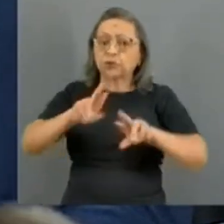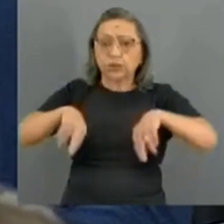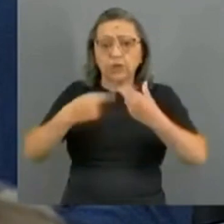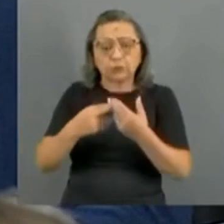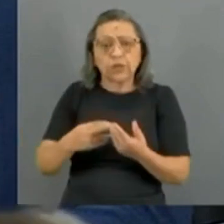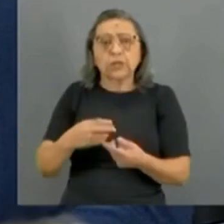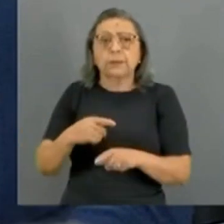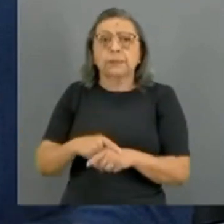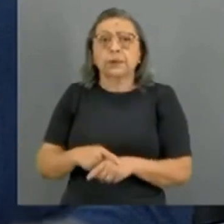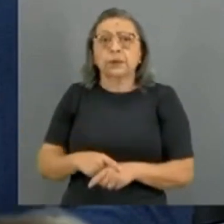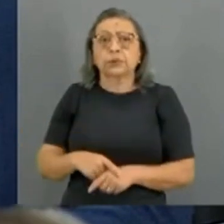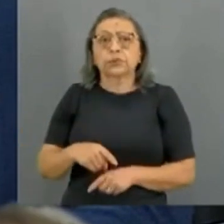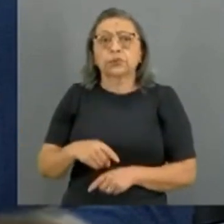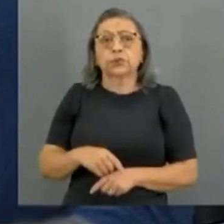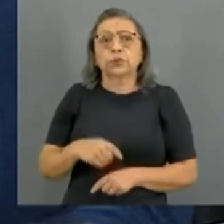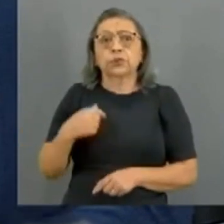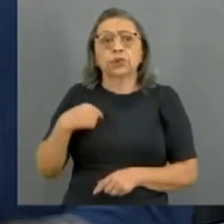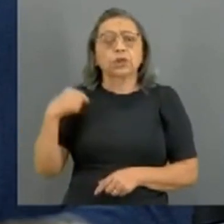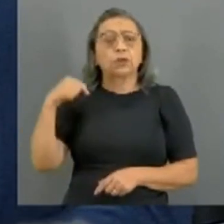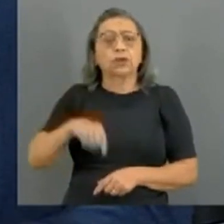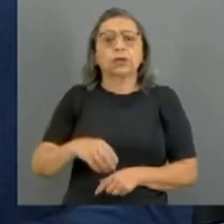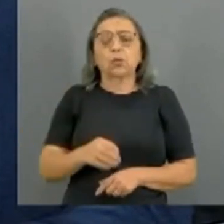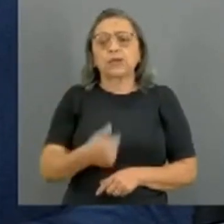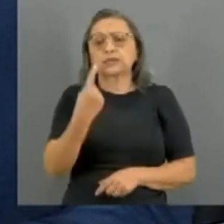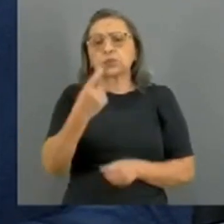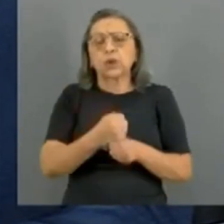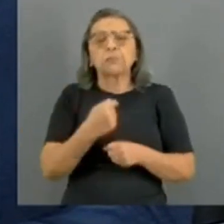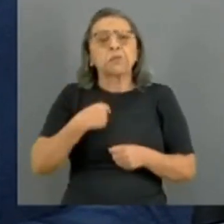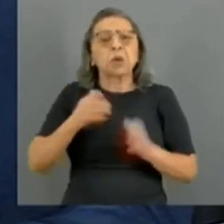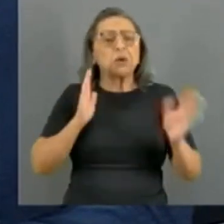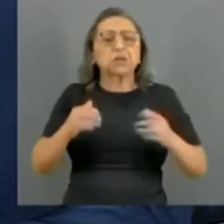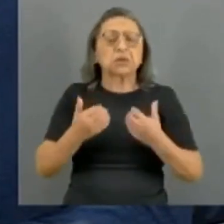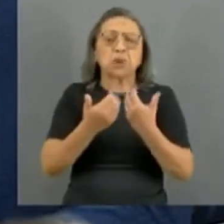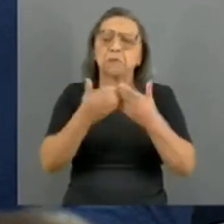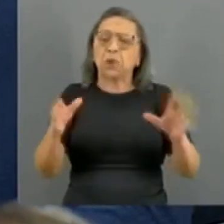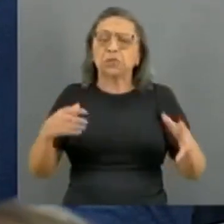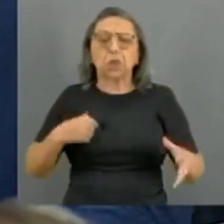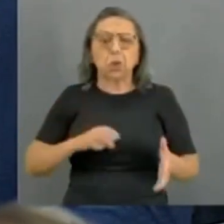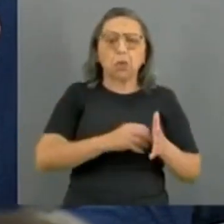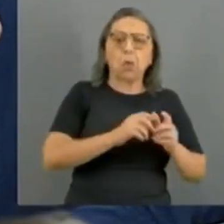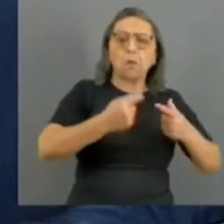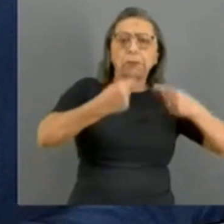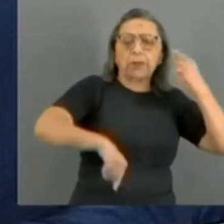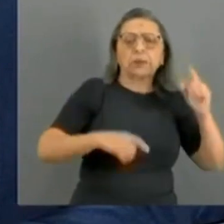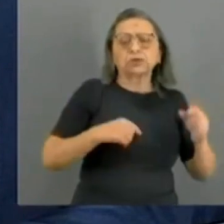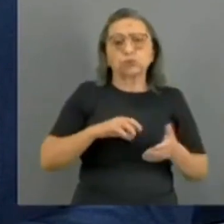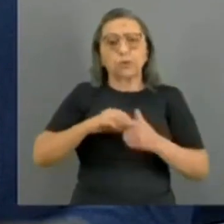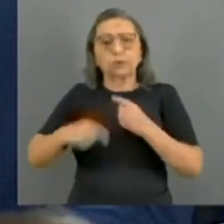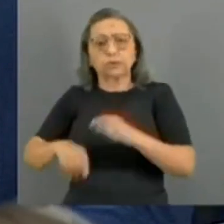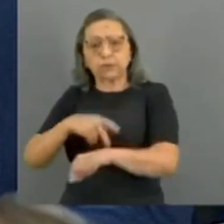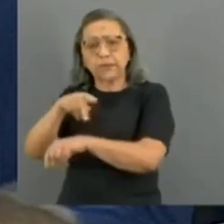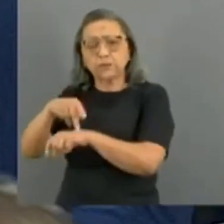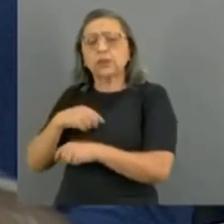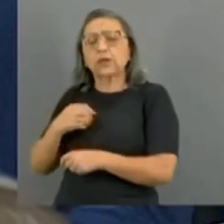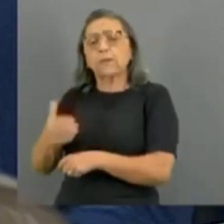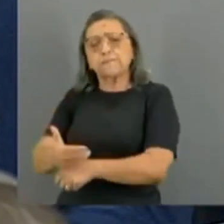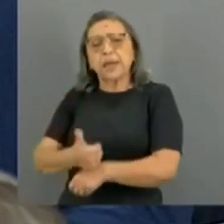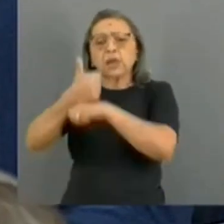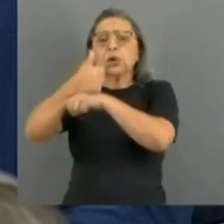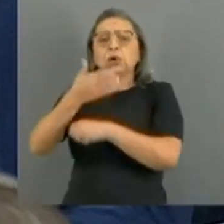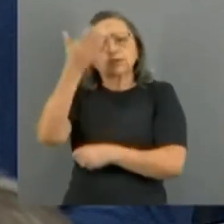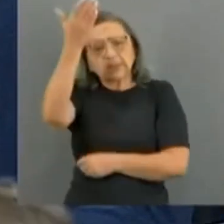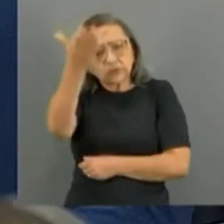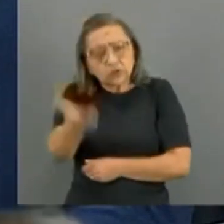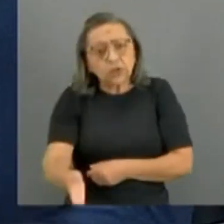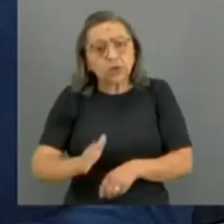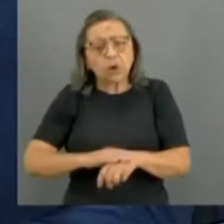durante quase esse um ano aqui, eu estou aqui de meu mandato de portas abertas, por mais que eu sou oposição, mas eu não sou oposição do país, eu quero o melhor da senhora como